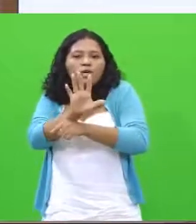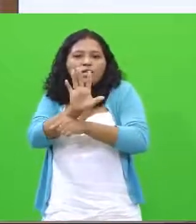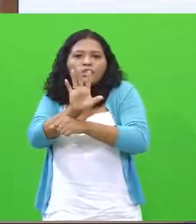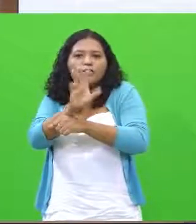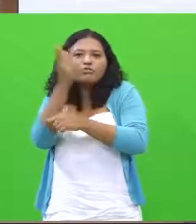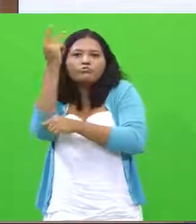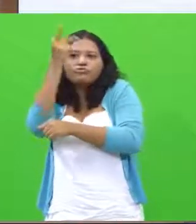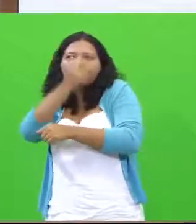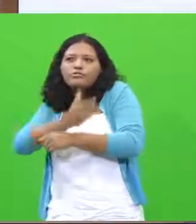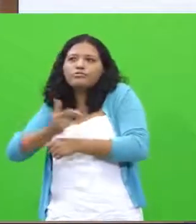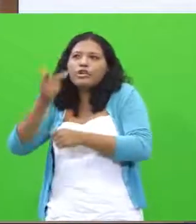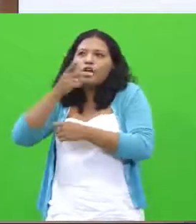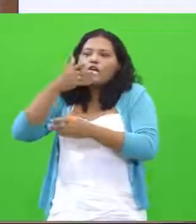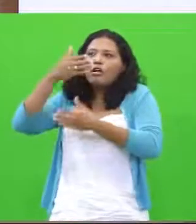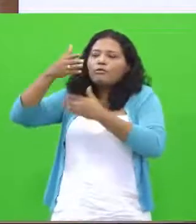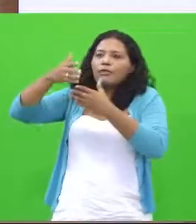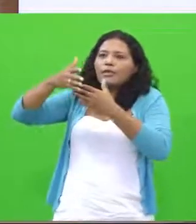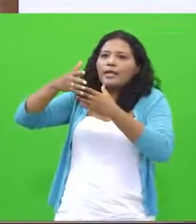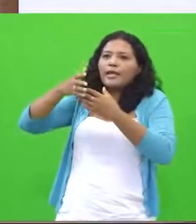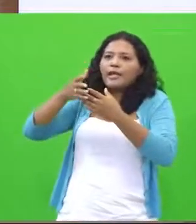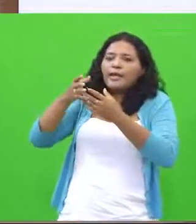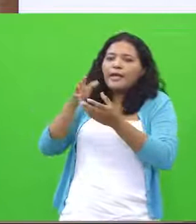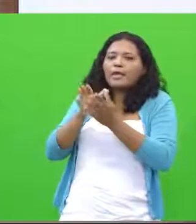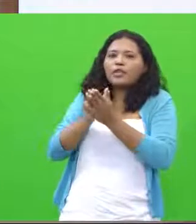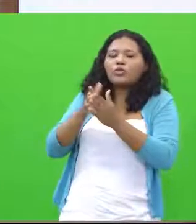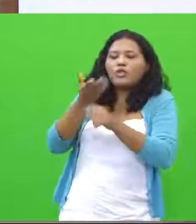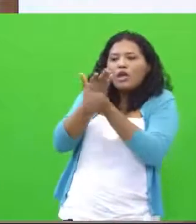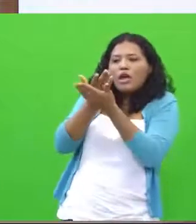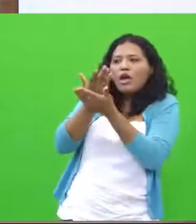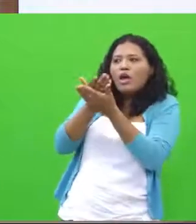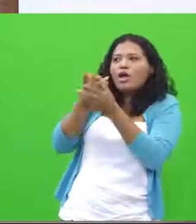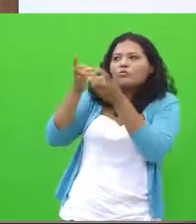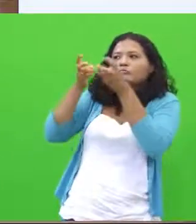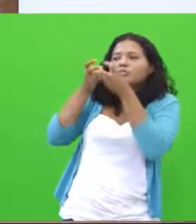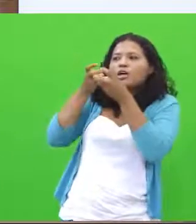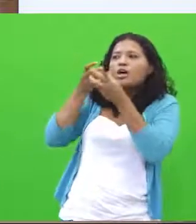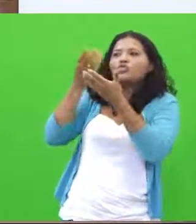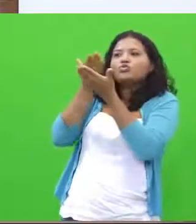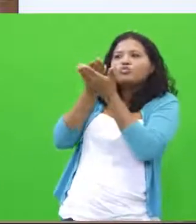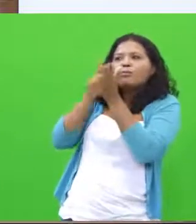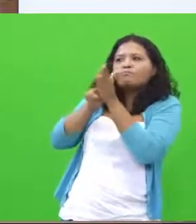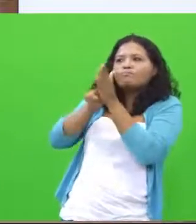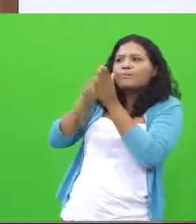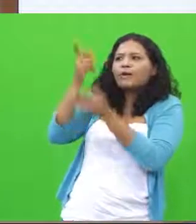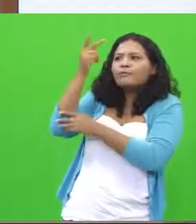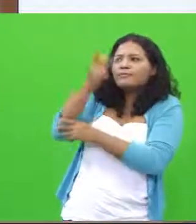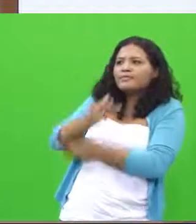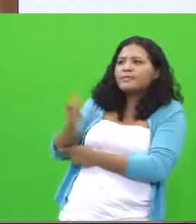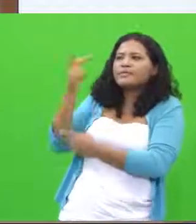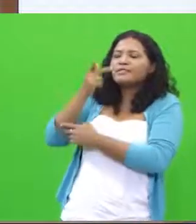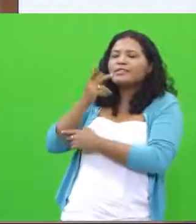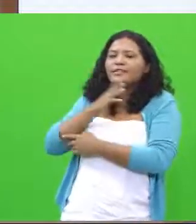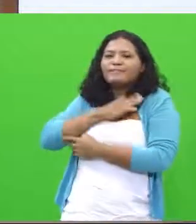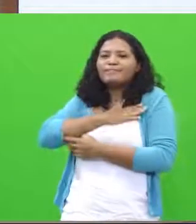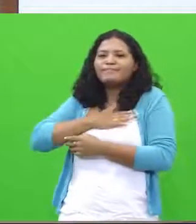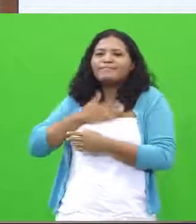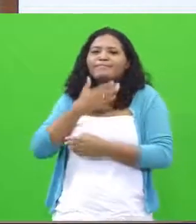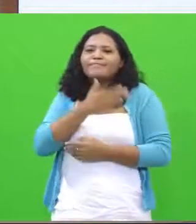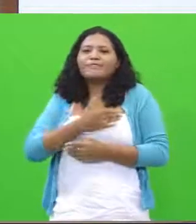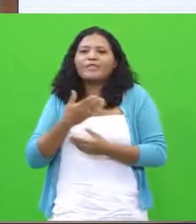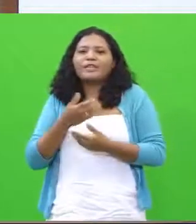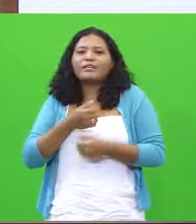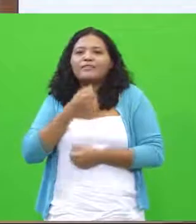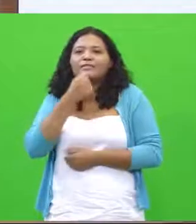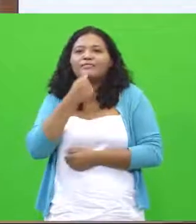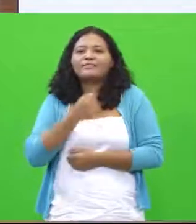imagem primeiro pra todos se sentirem naquele momento na imagem e deixava à vontade para que eles